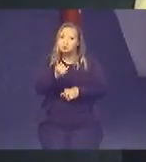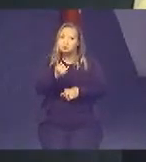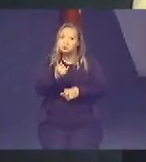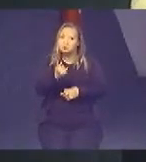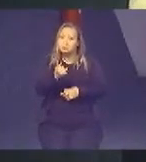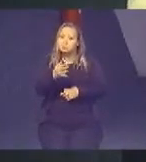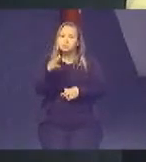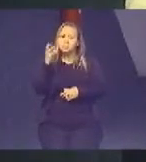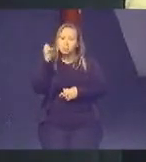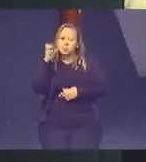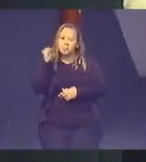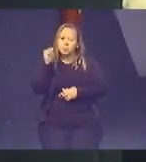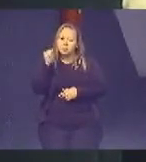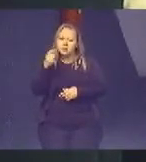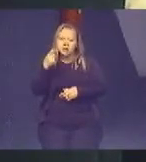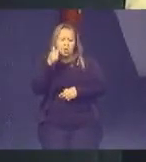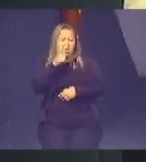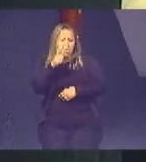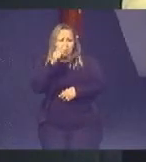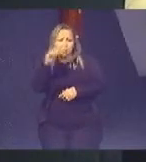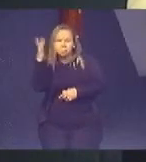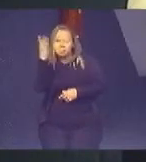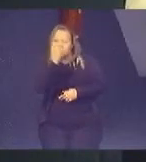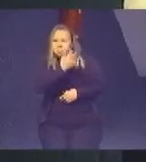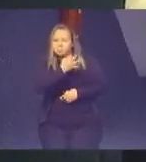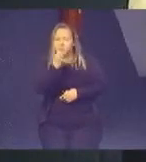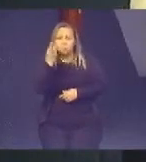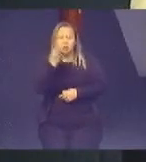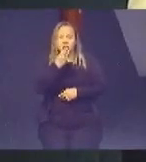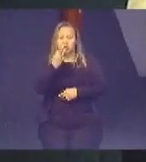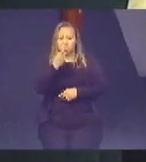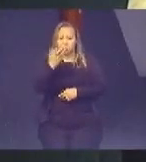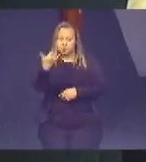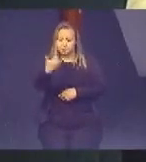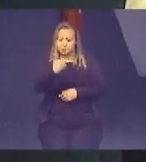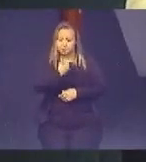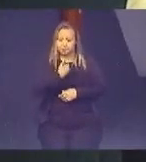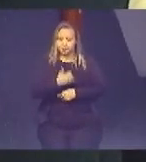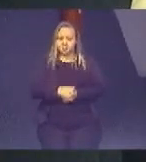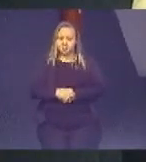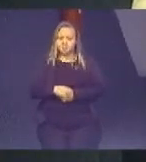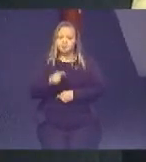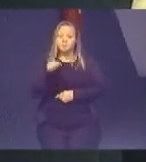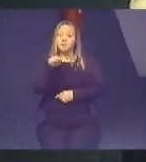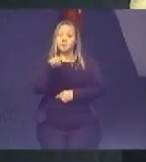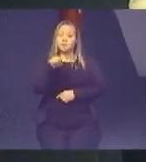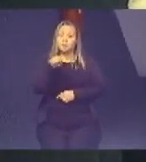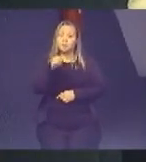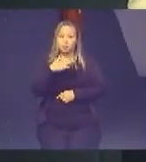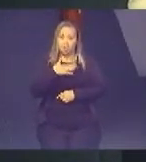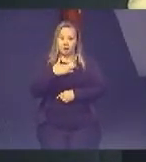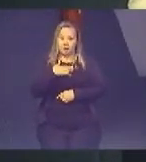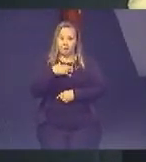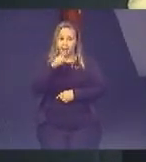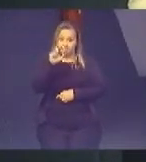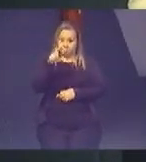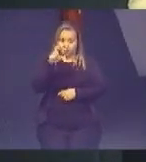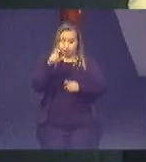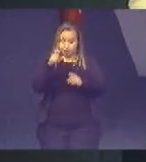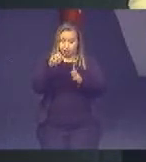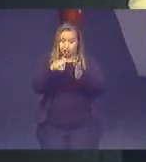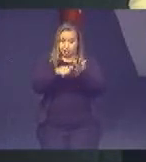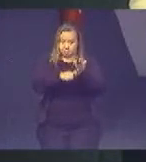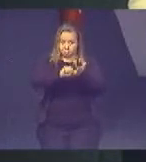Mas a moça era de uma beleza extraordinária. E ela me disse assim, vou lhe dar a minha carteira de identidade.